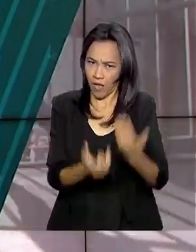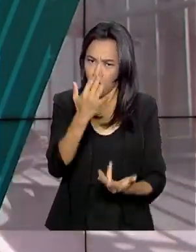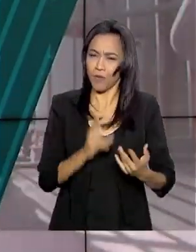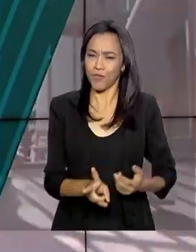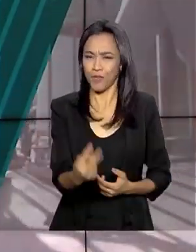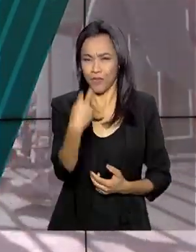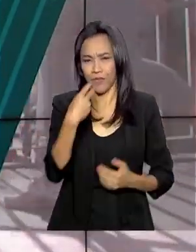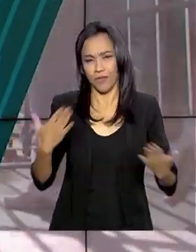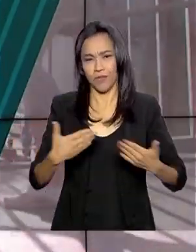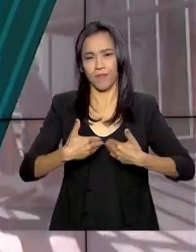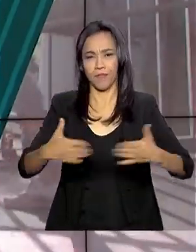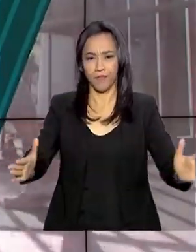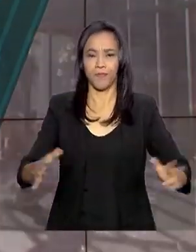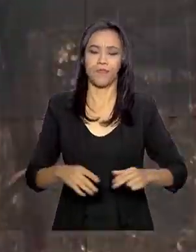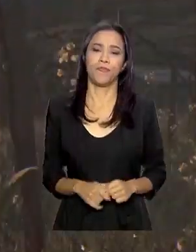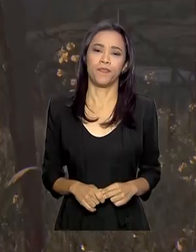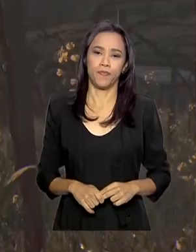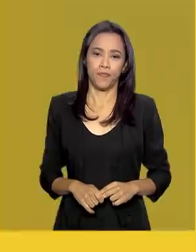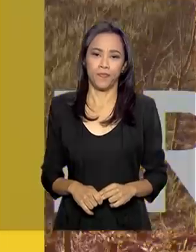Brasil em Dia já está no ar.